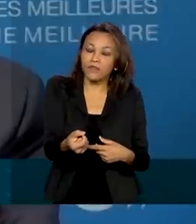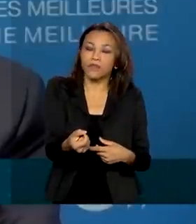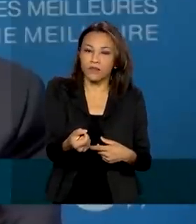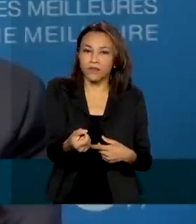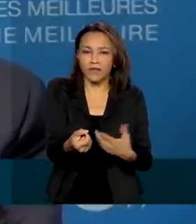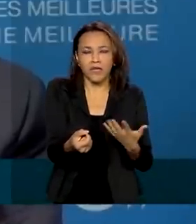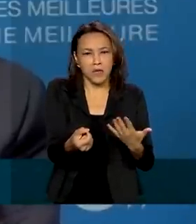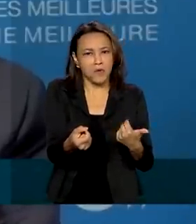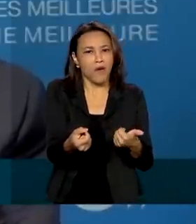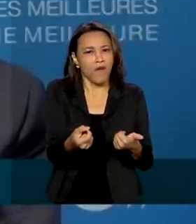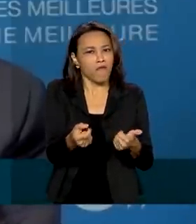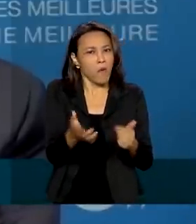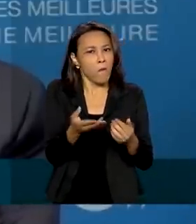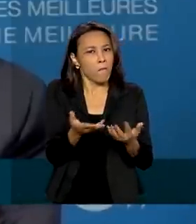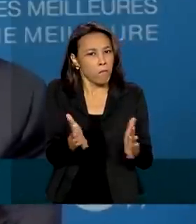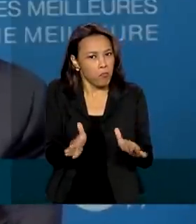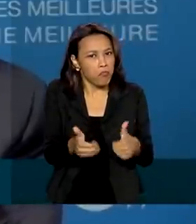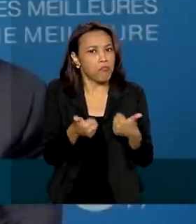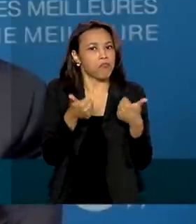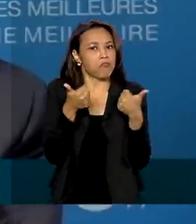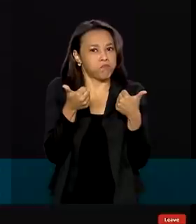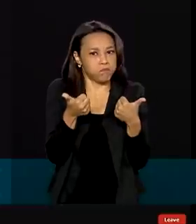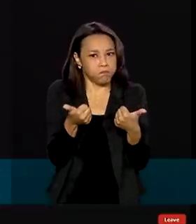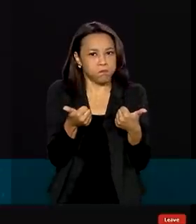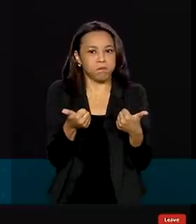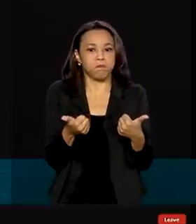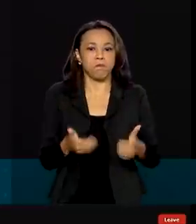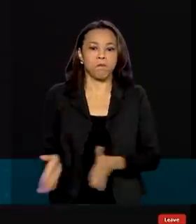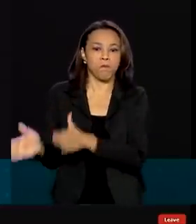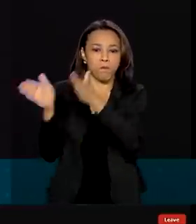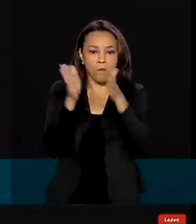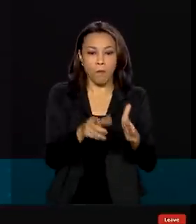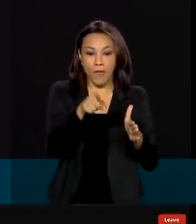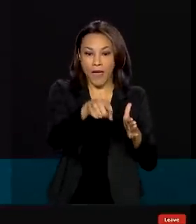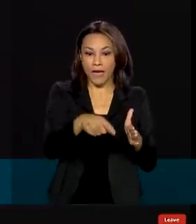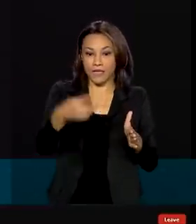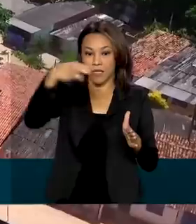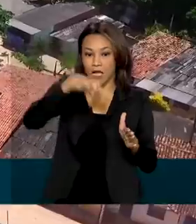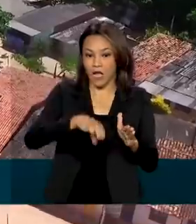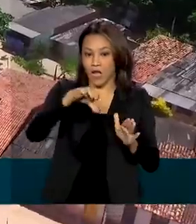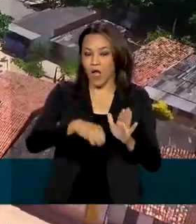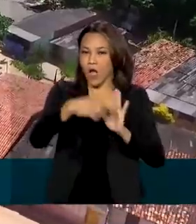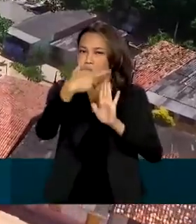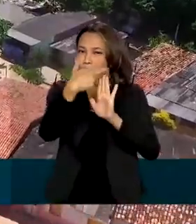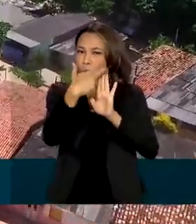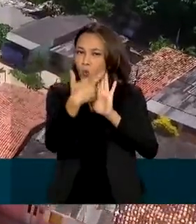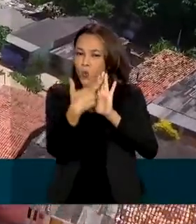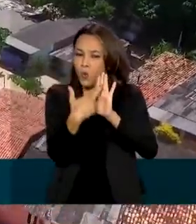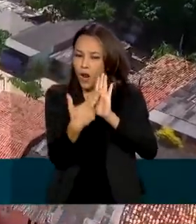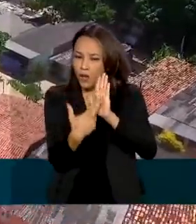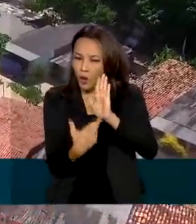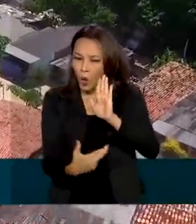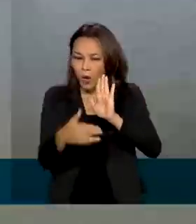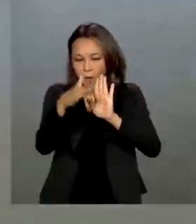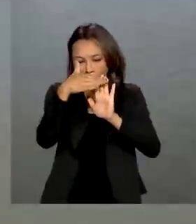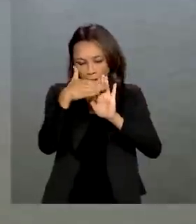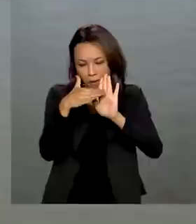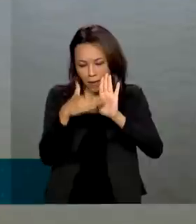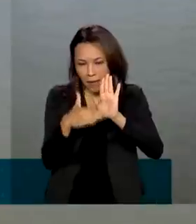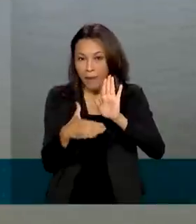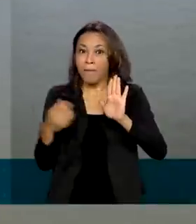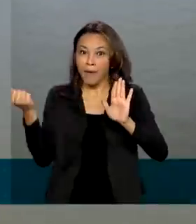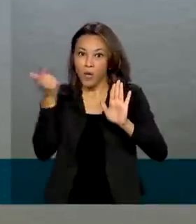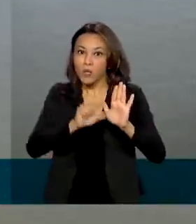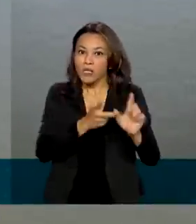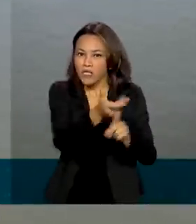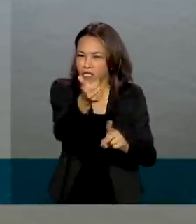muito mais profunda. Esta nona edição do relatório traz recomendações para o país superar